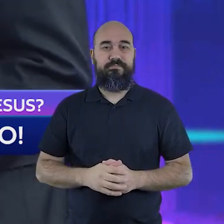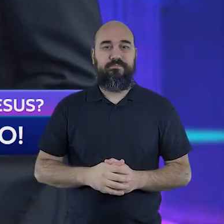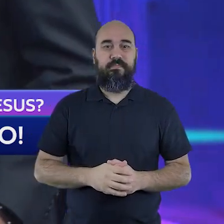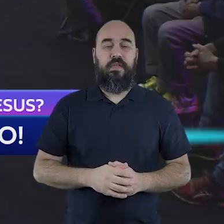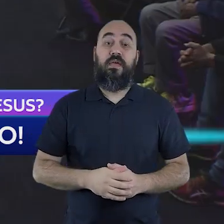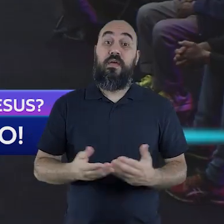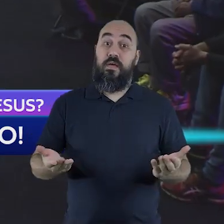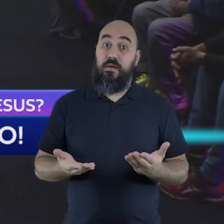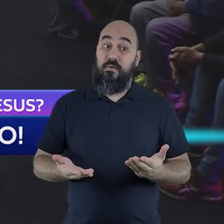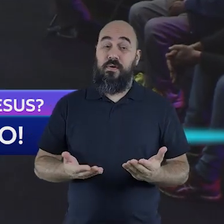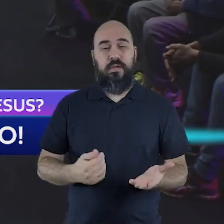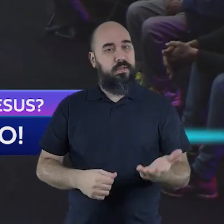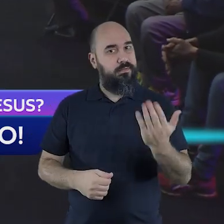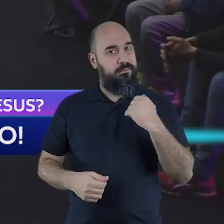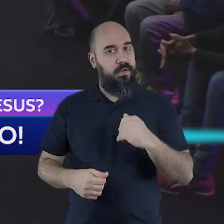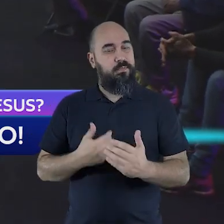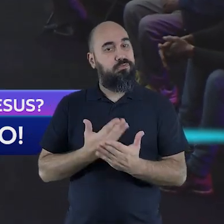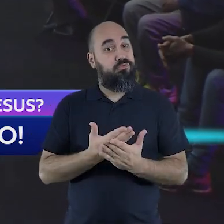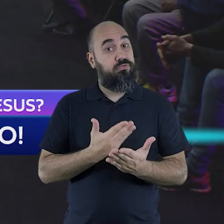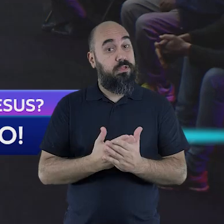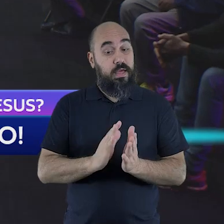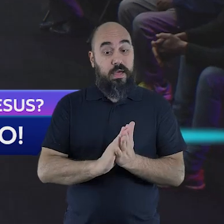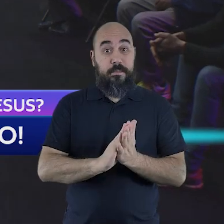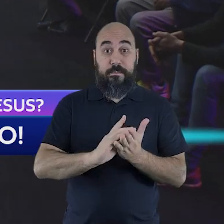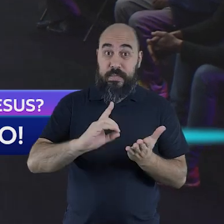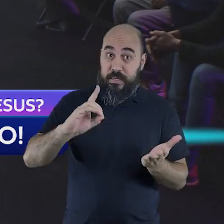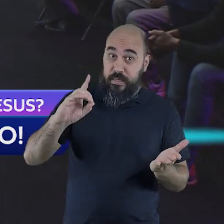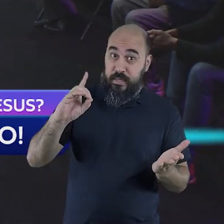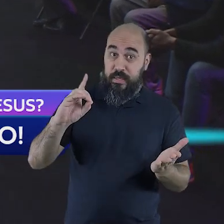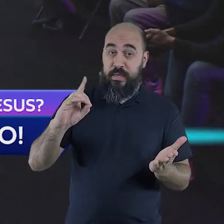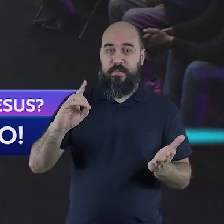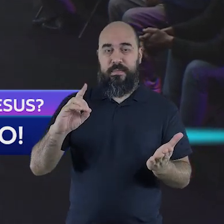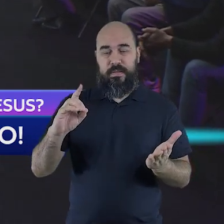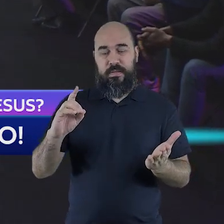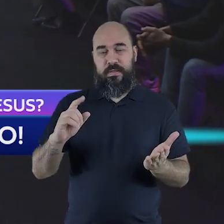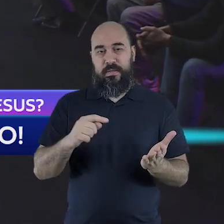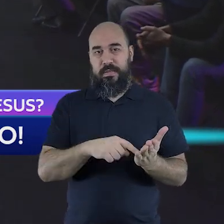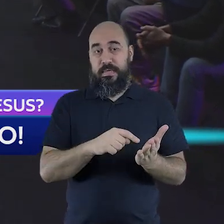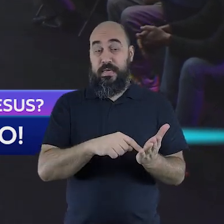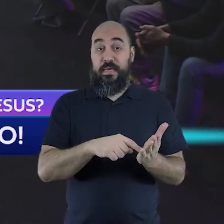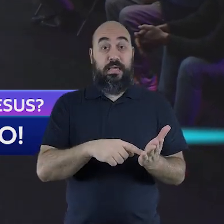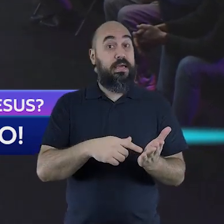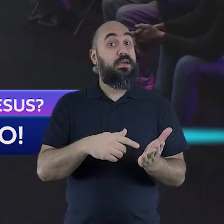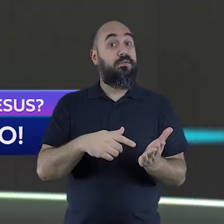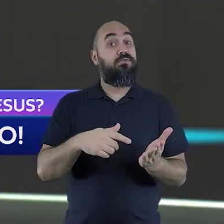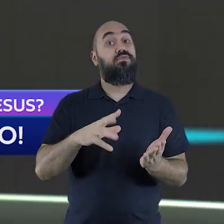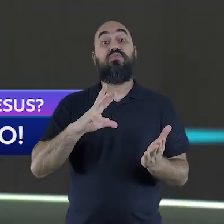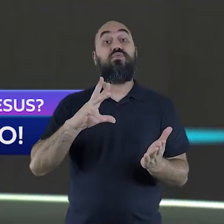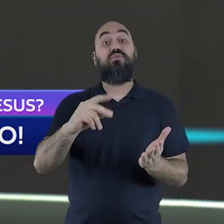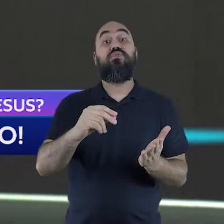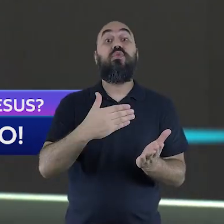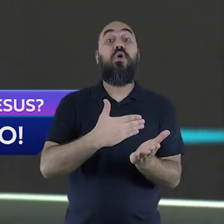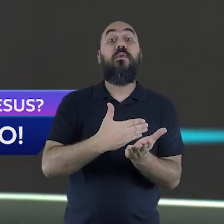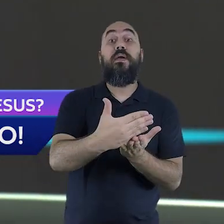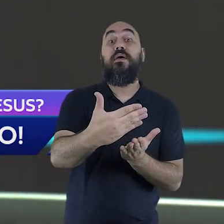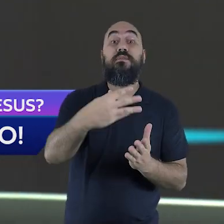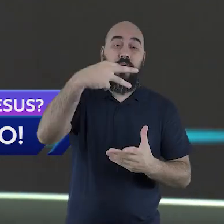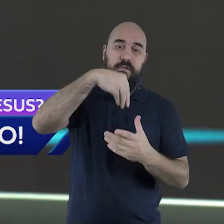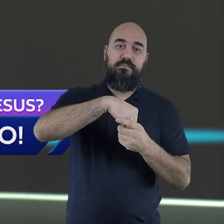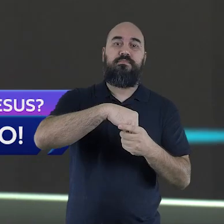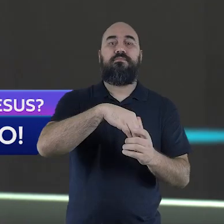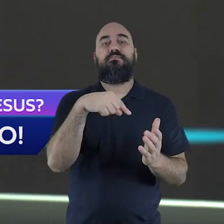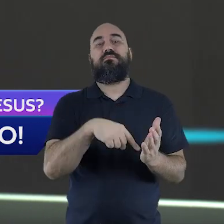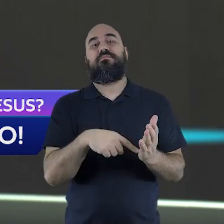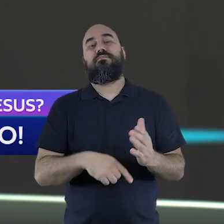vamos à Bíblia, vamos à palavra do Senhor, porque tudo começa na palavra.